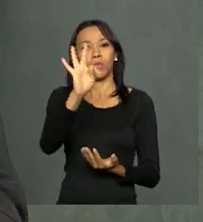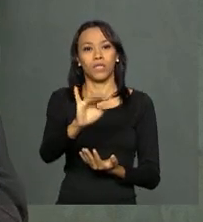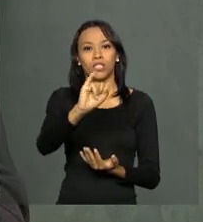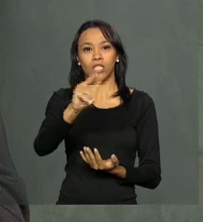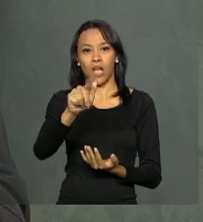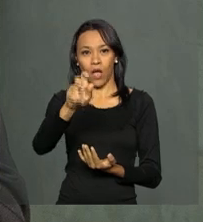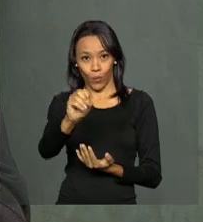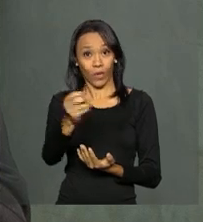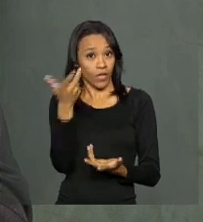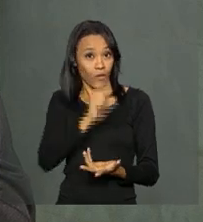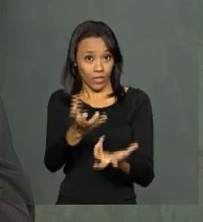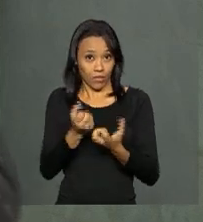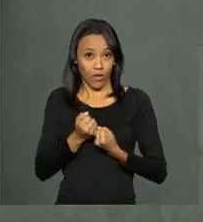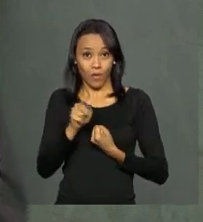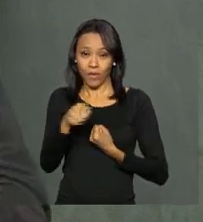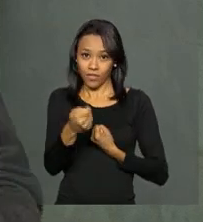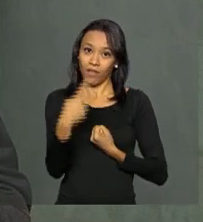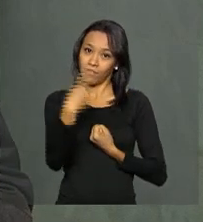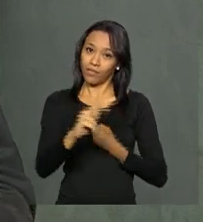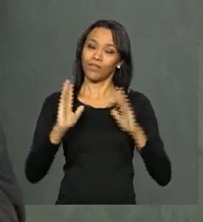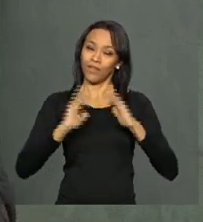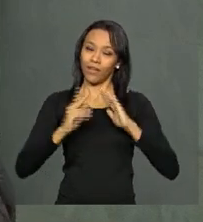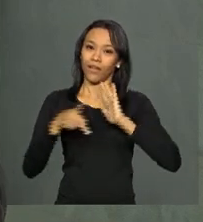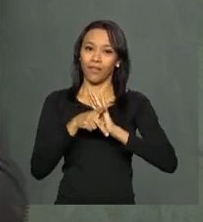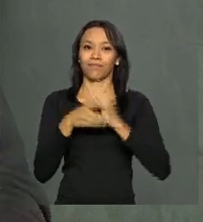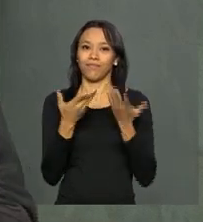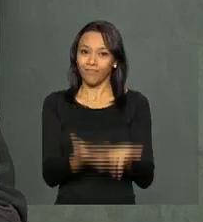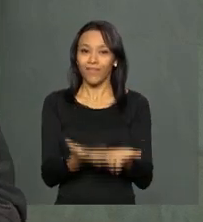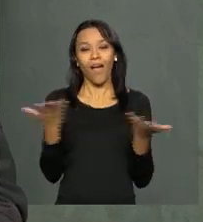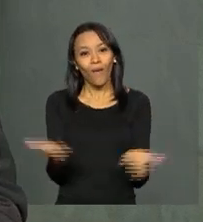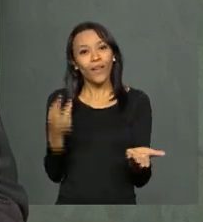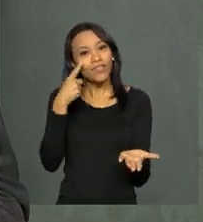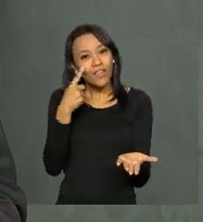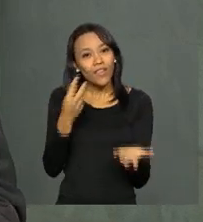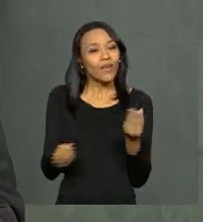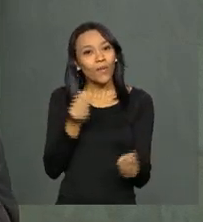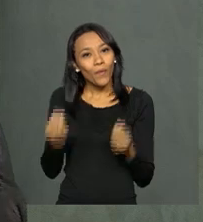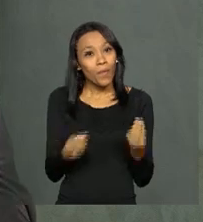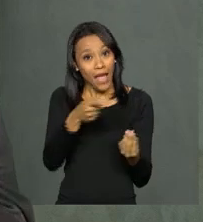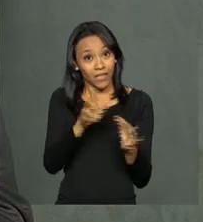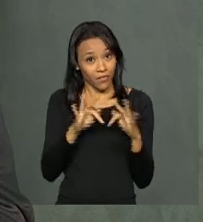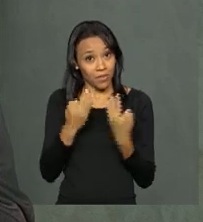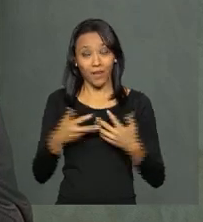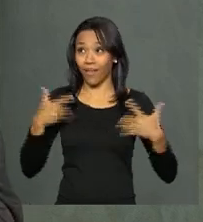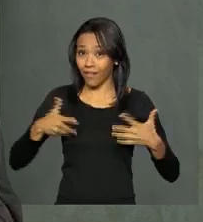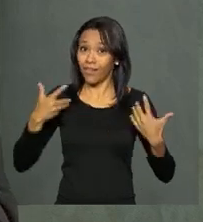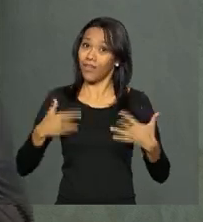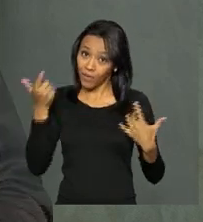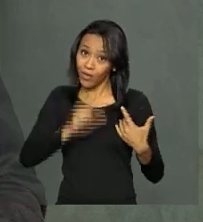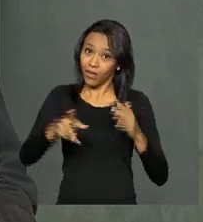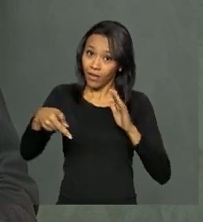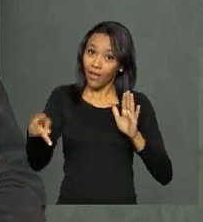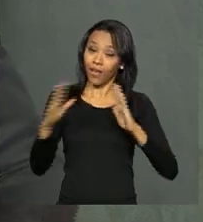beneficiada pelo programa lá em Caxias. E a gente vai ver na matéria do Ney que essa família está bem animada com a